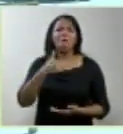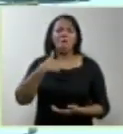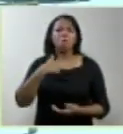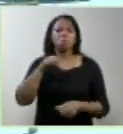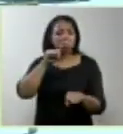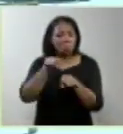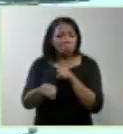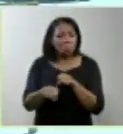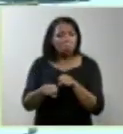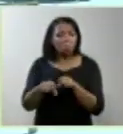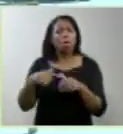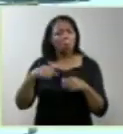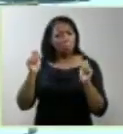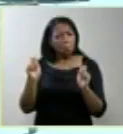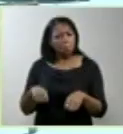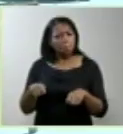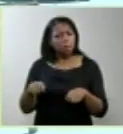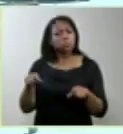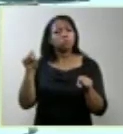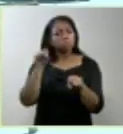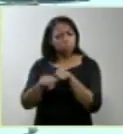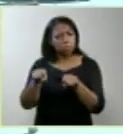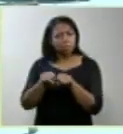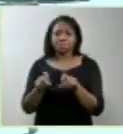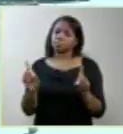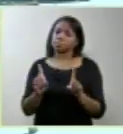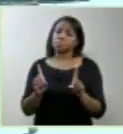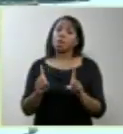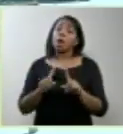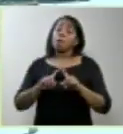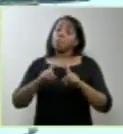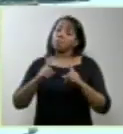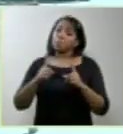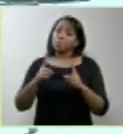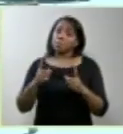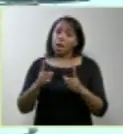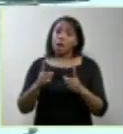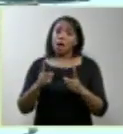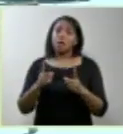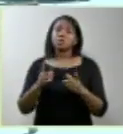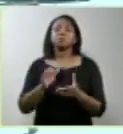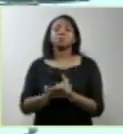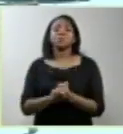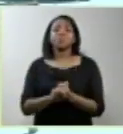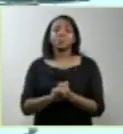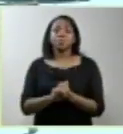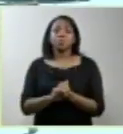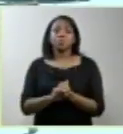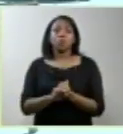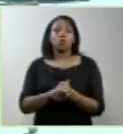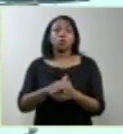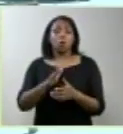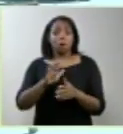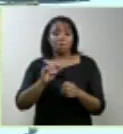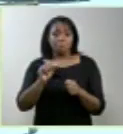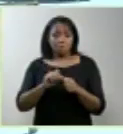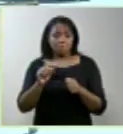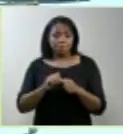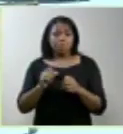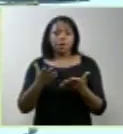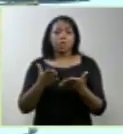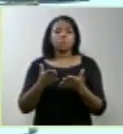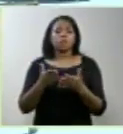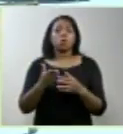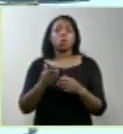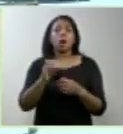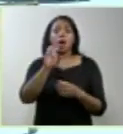Vejam, a própria revista de saúde sexual e reprodutiva do IPAS Brasil, que é, certamente, uma ONG que